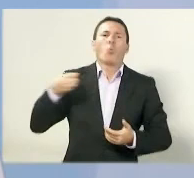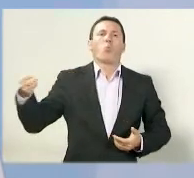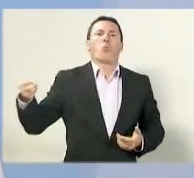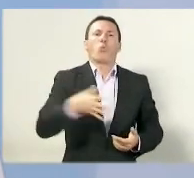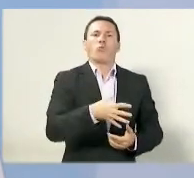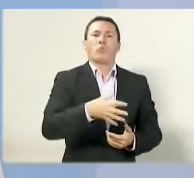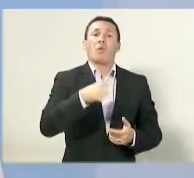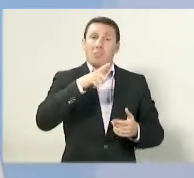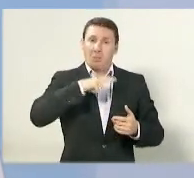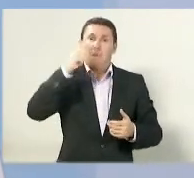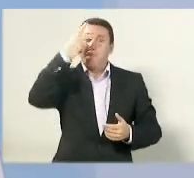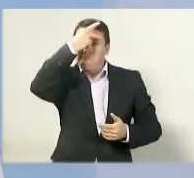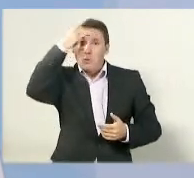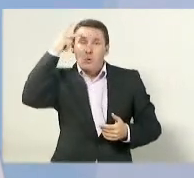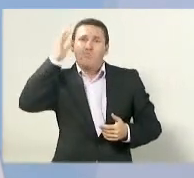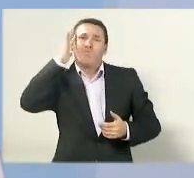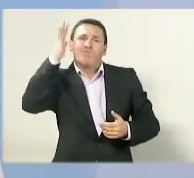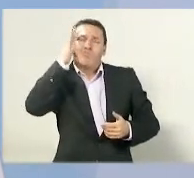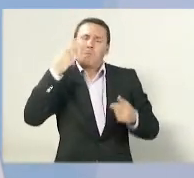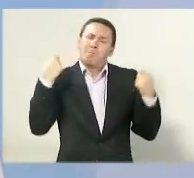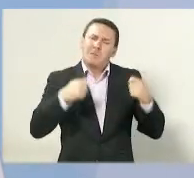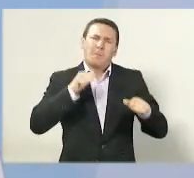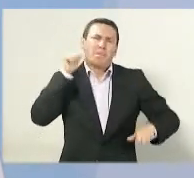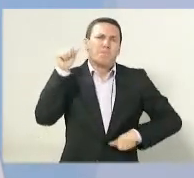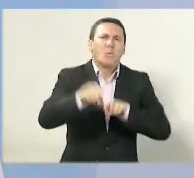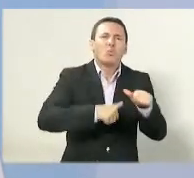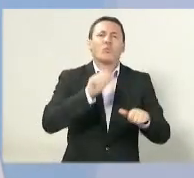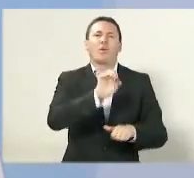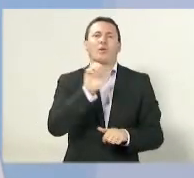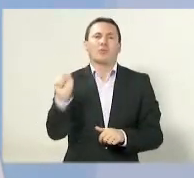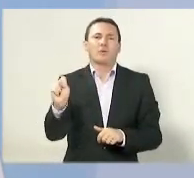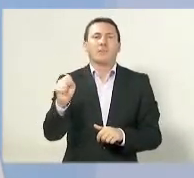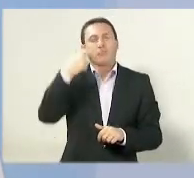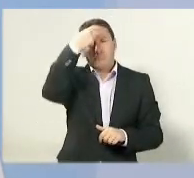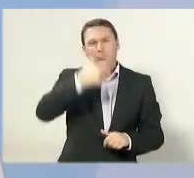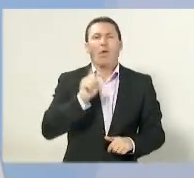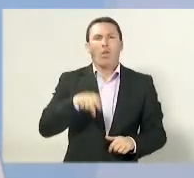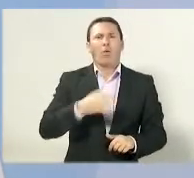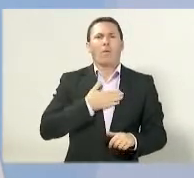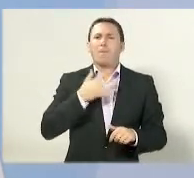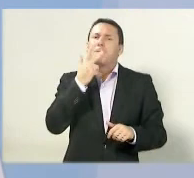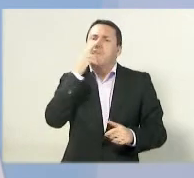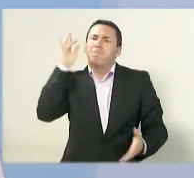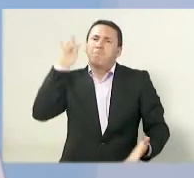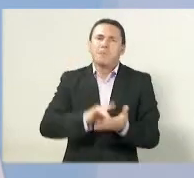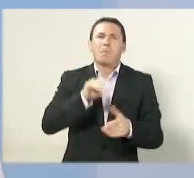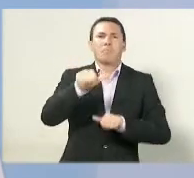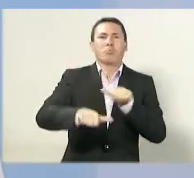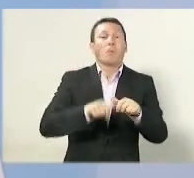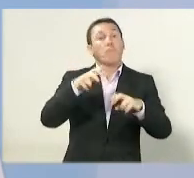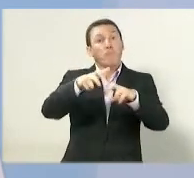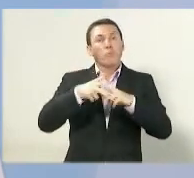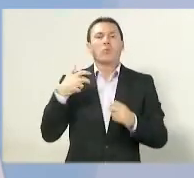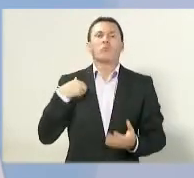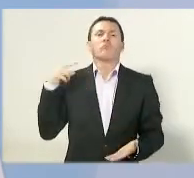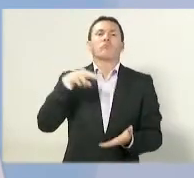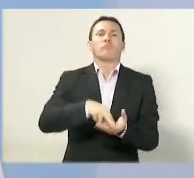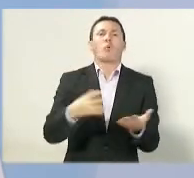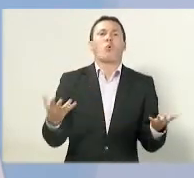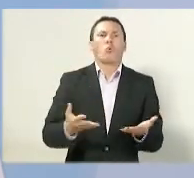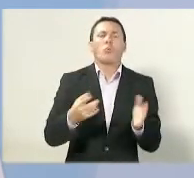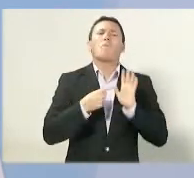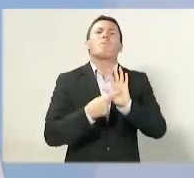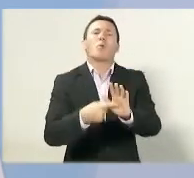e mudanças radicais. Por isso, apresentamos um programa de governo ousado. Um programa que não pretende gerir